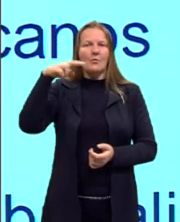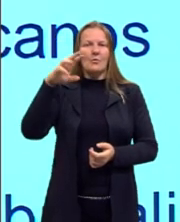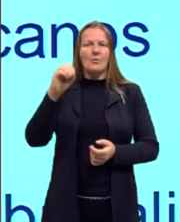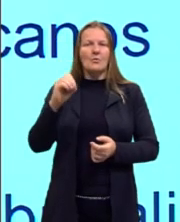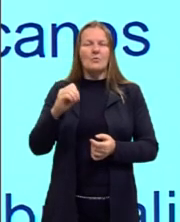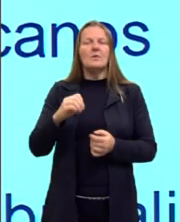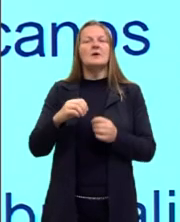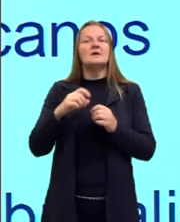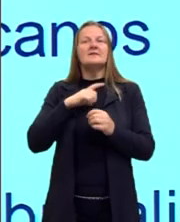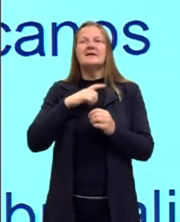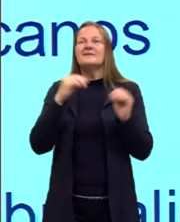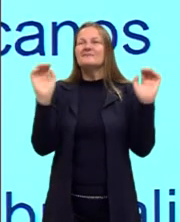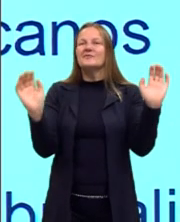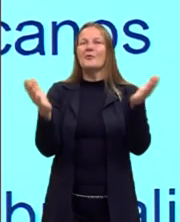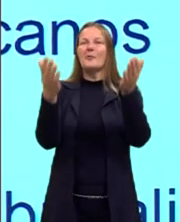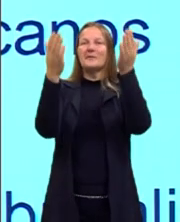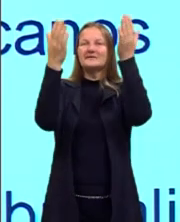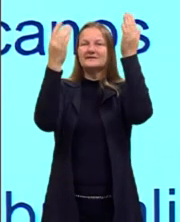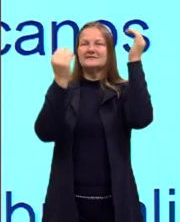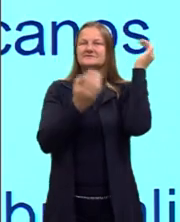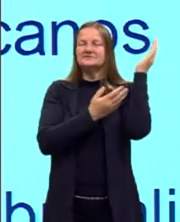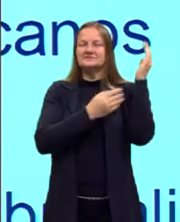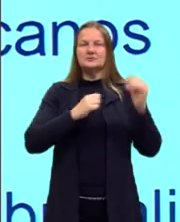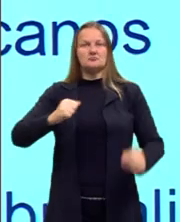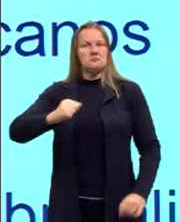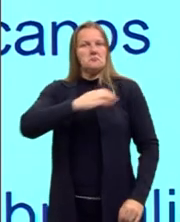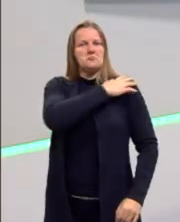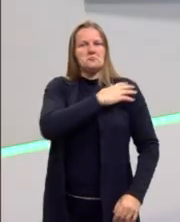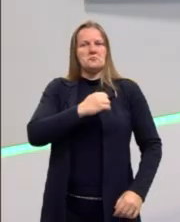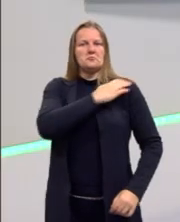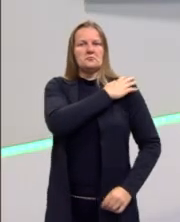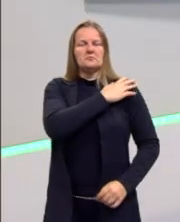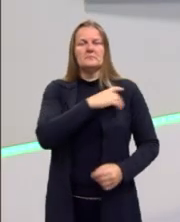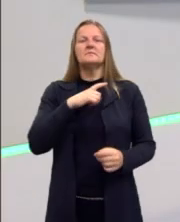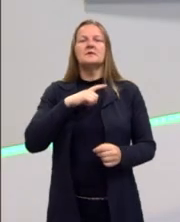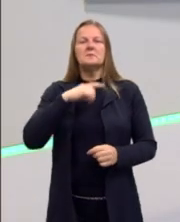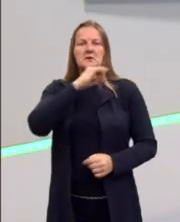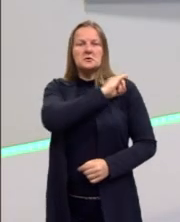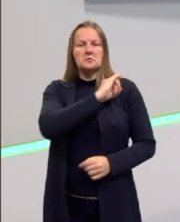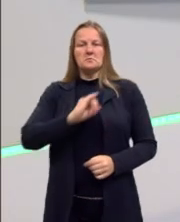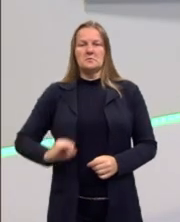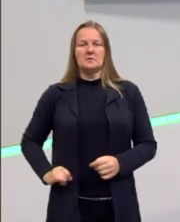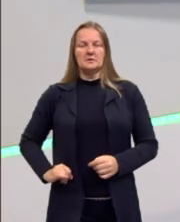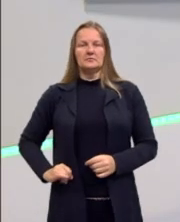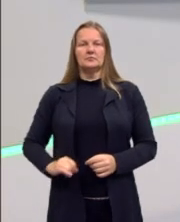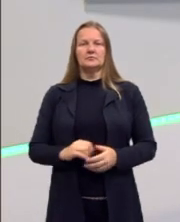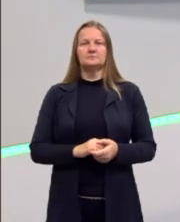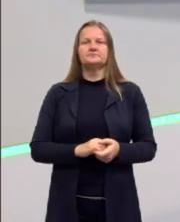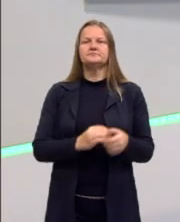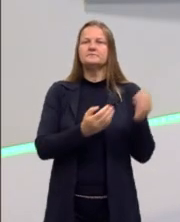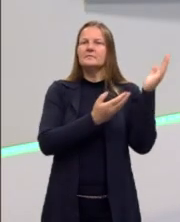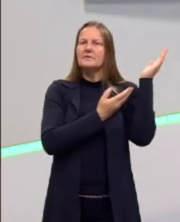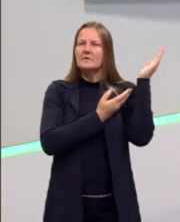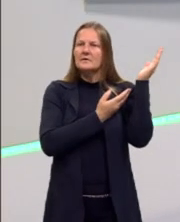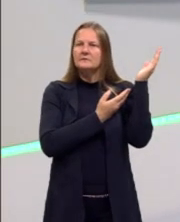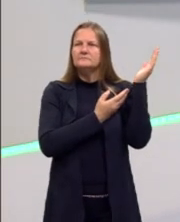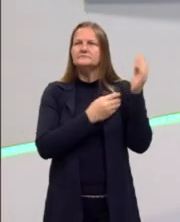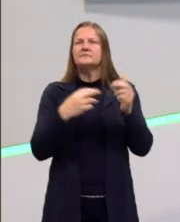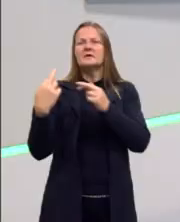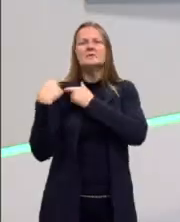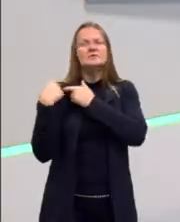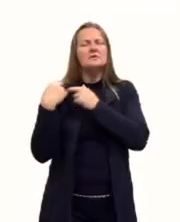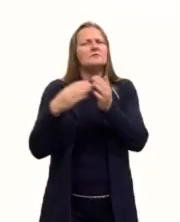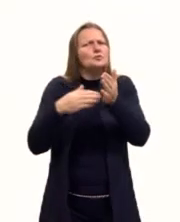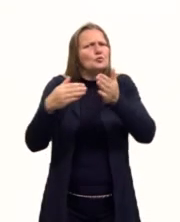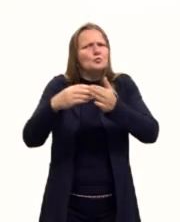que homenageiam esses generais e homenageiam também o imperador belga, Leopoldo II, que foi o responsável por esse